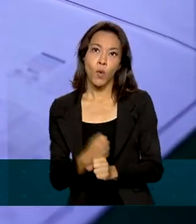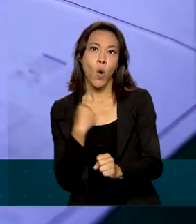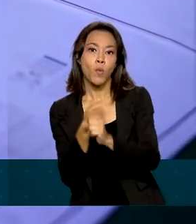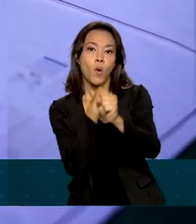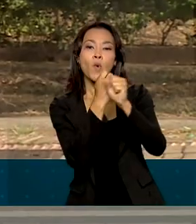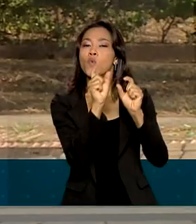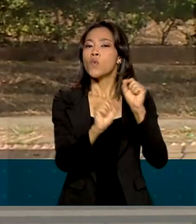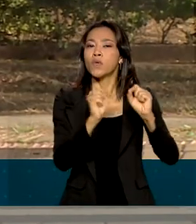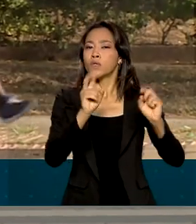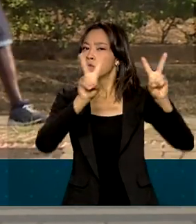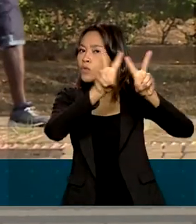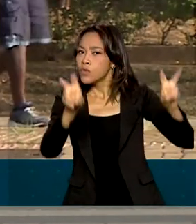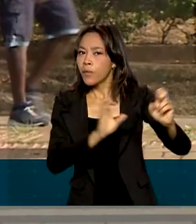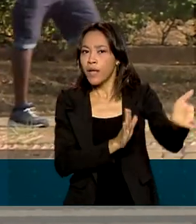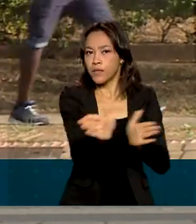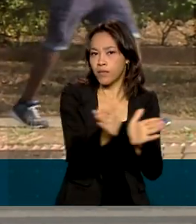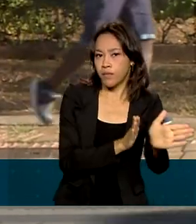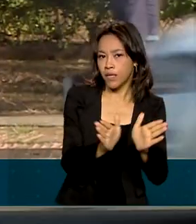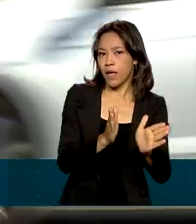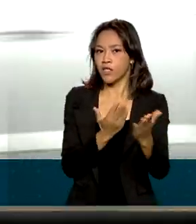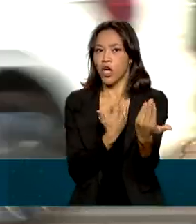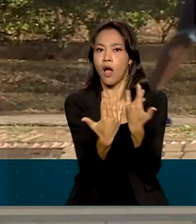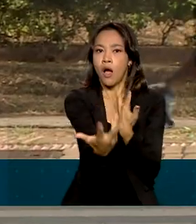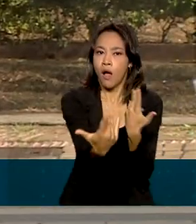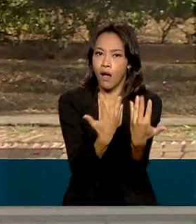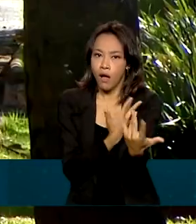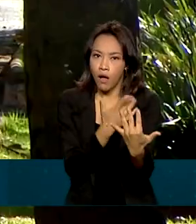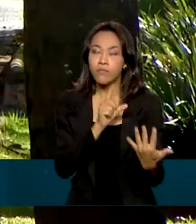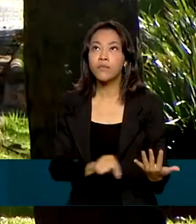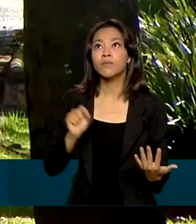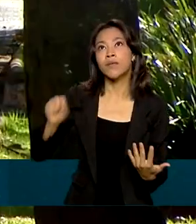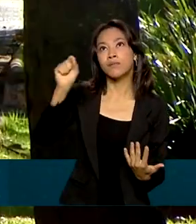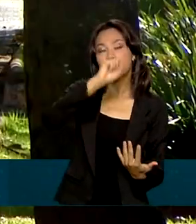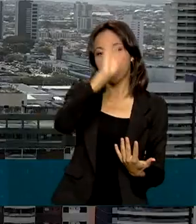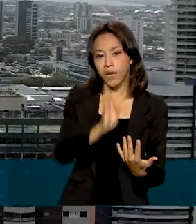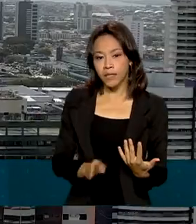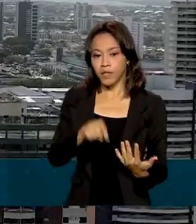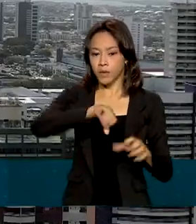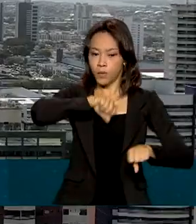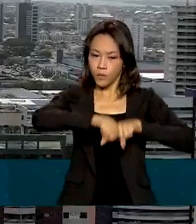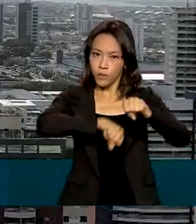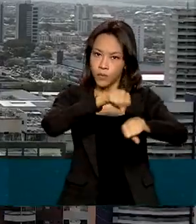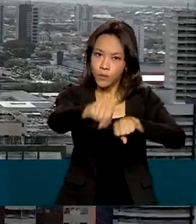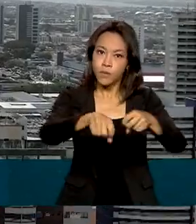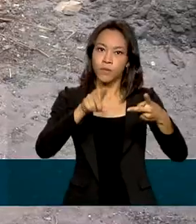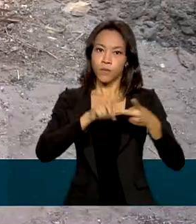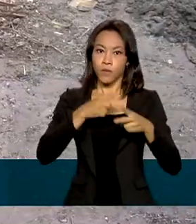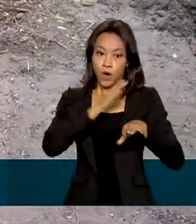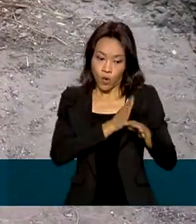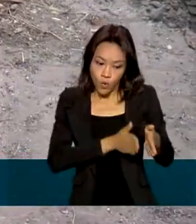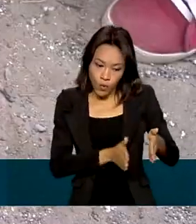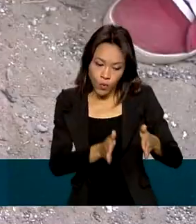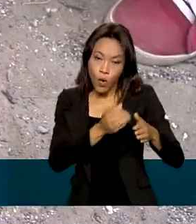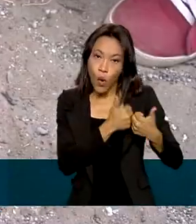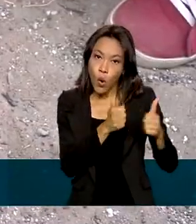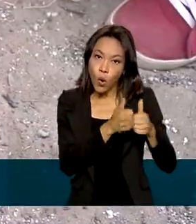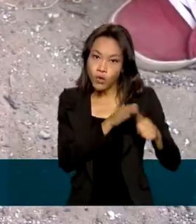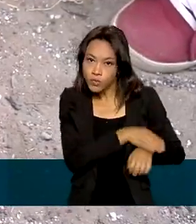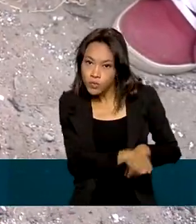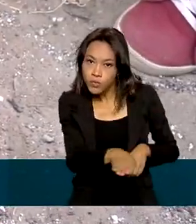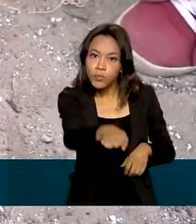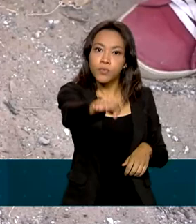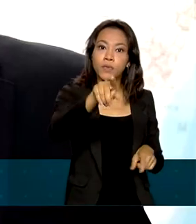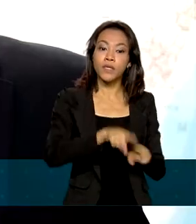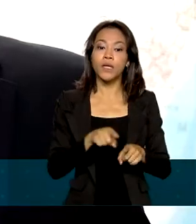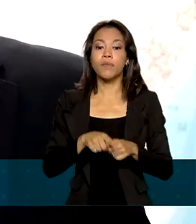acessibilidade e mobilidade urbana pelo Brasil, ciclovias, corredores de ônibus e recuperações de